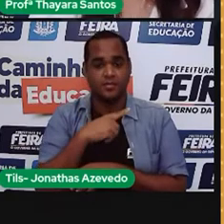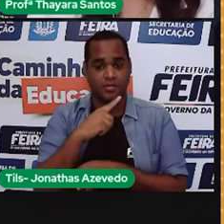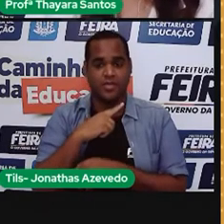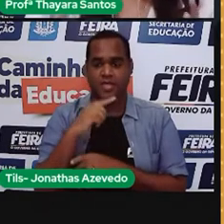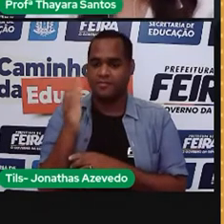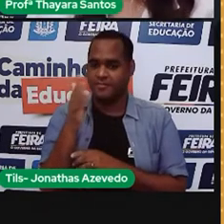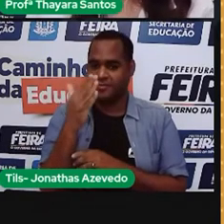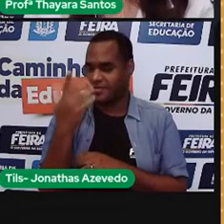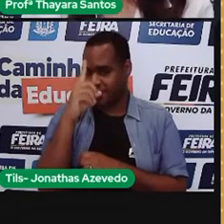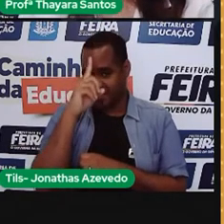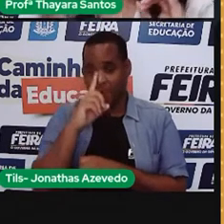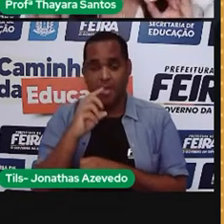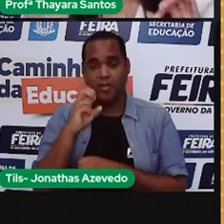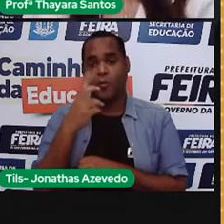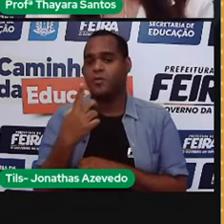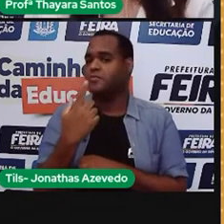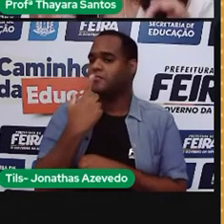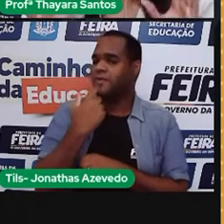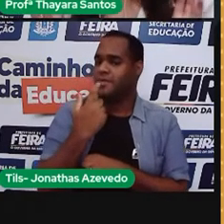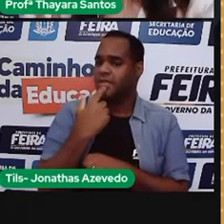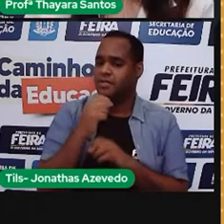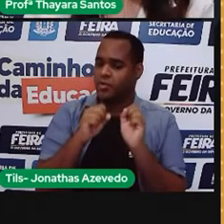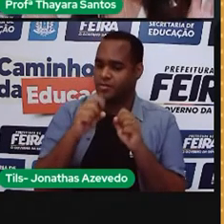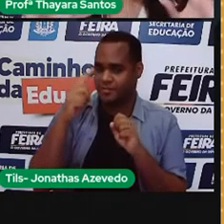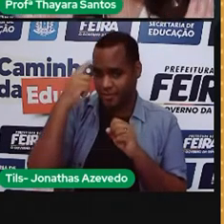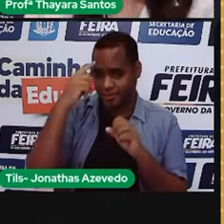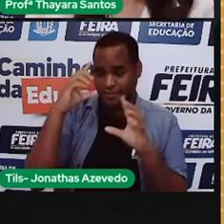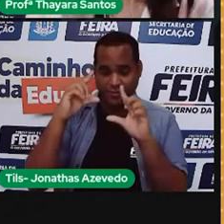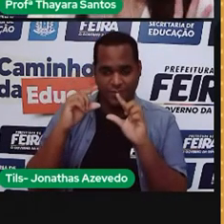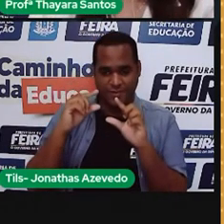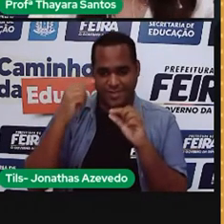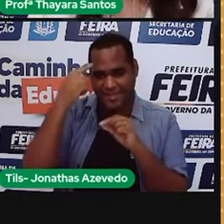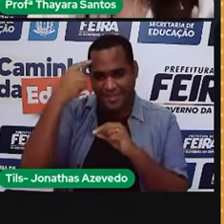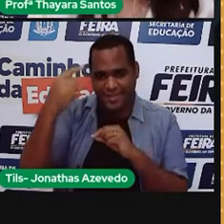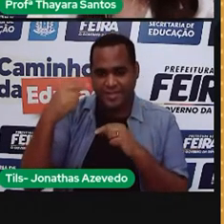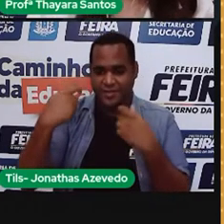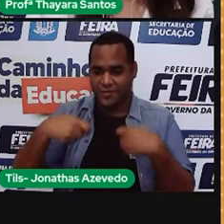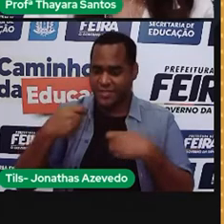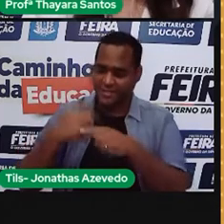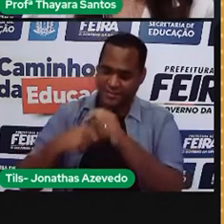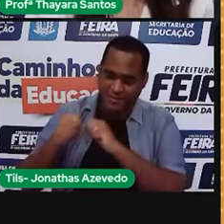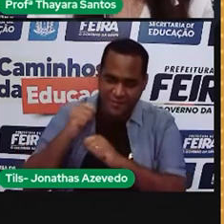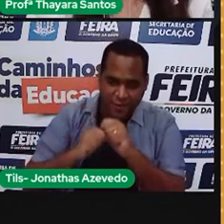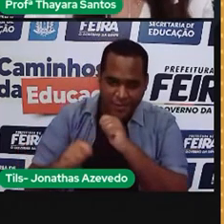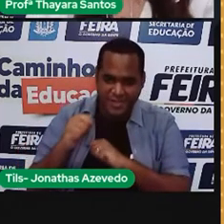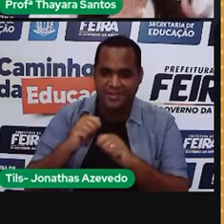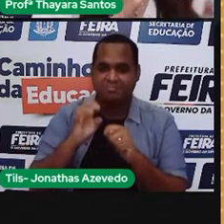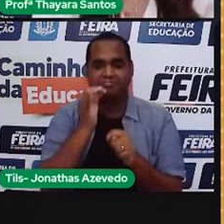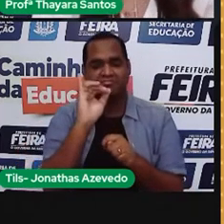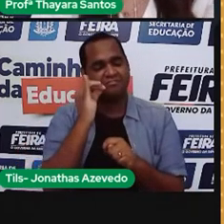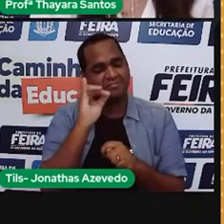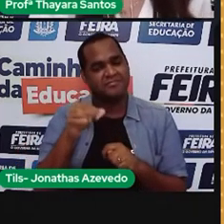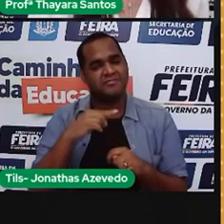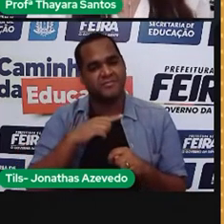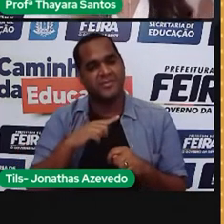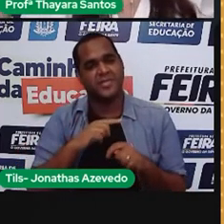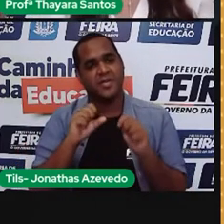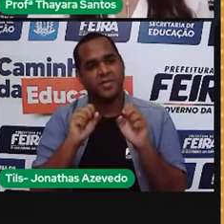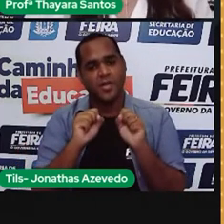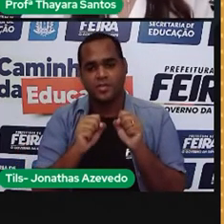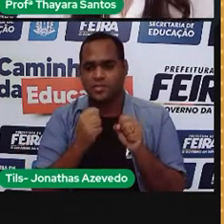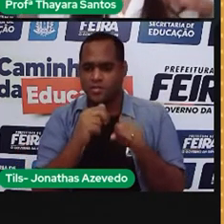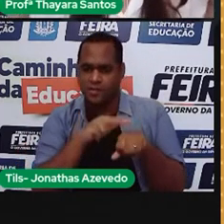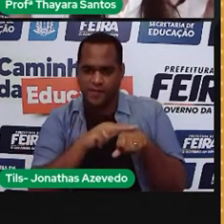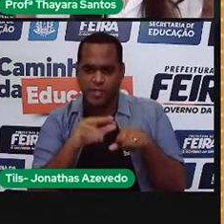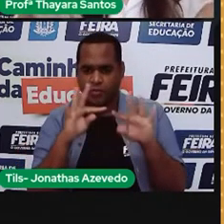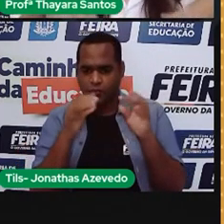amarela, está com bandeira vermelha, tem que racionar o consumo de energia elétrica. Claro, quer dizer que em bandeira verde, todo